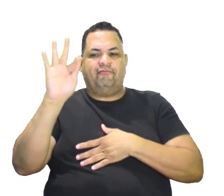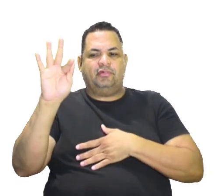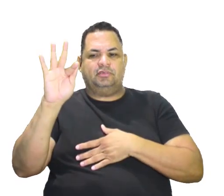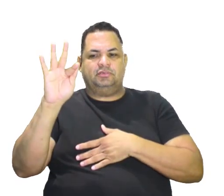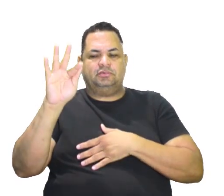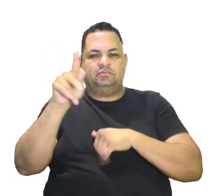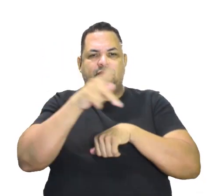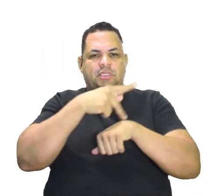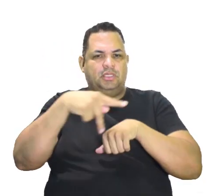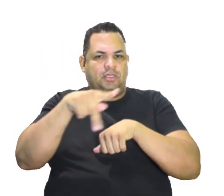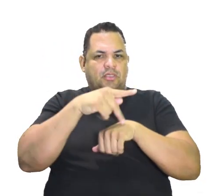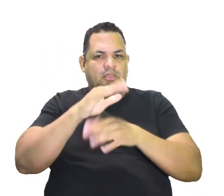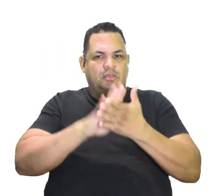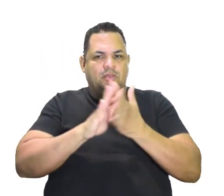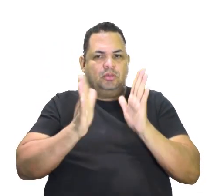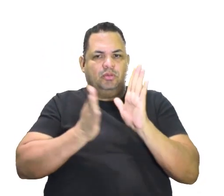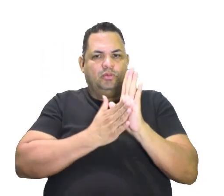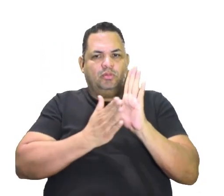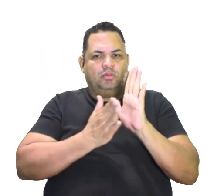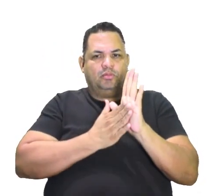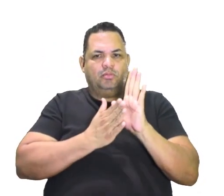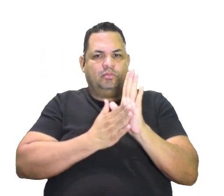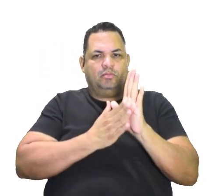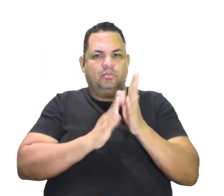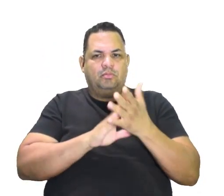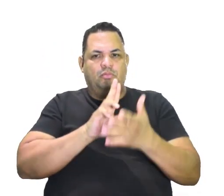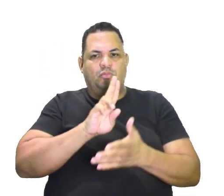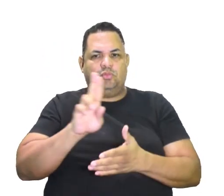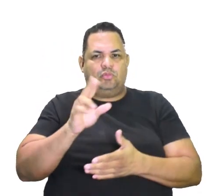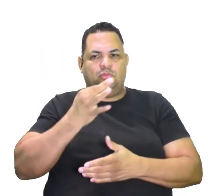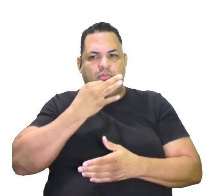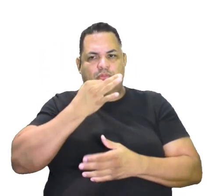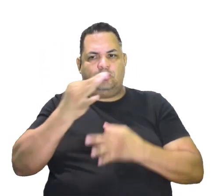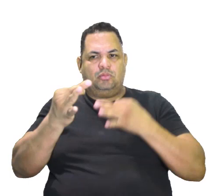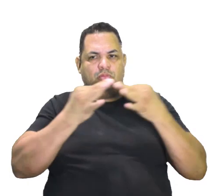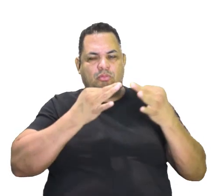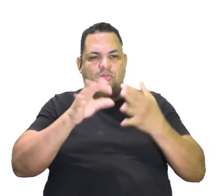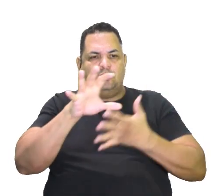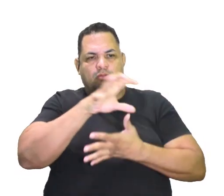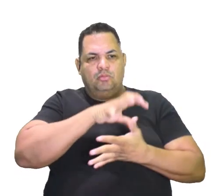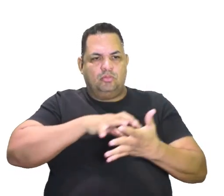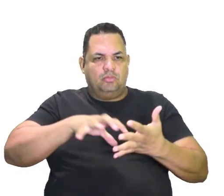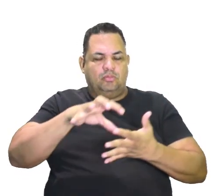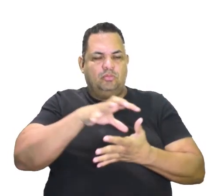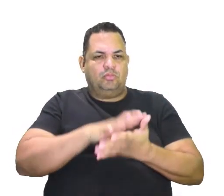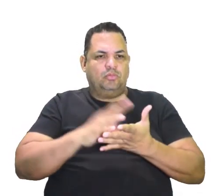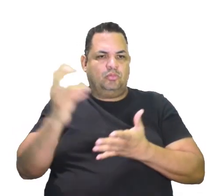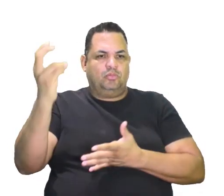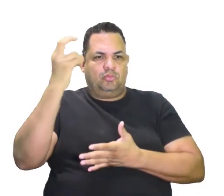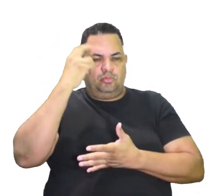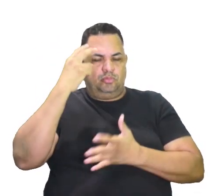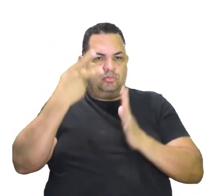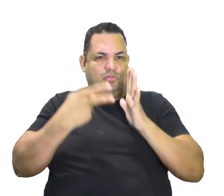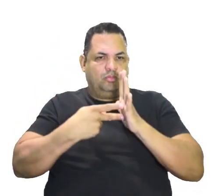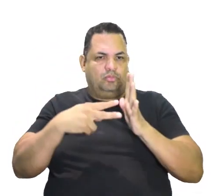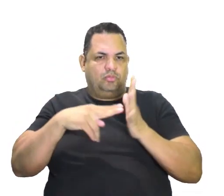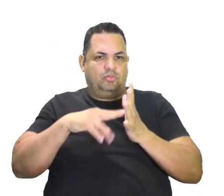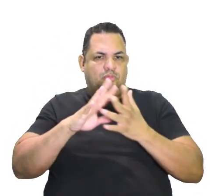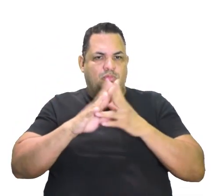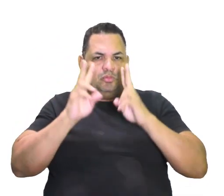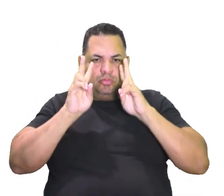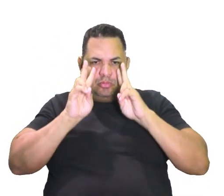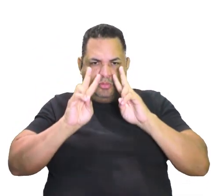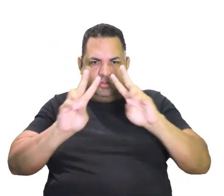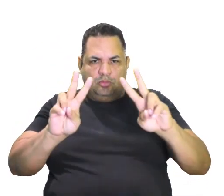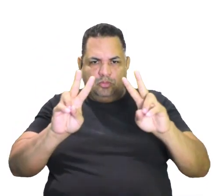Como o próprio nome sugere, essa manifestação cultural significou